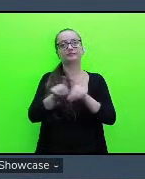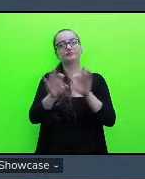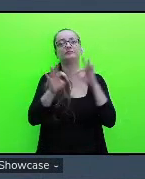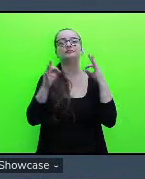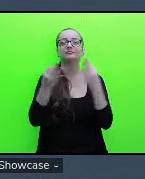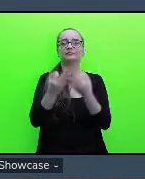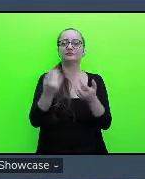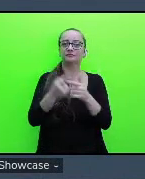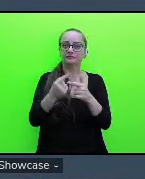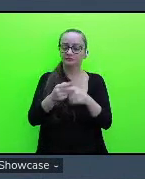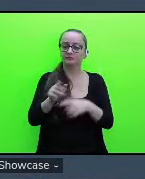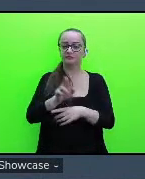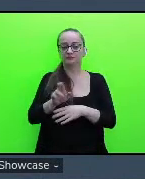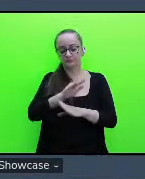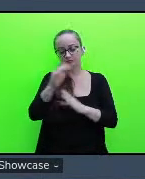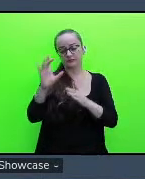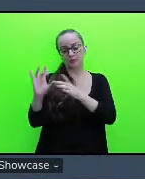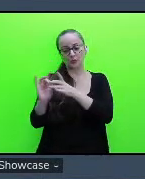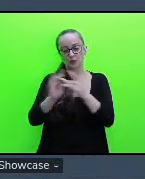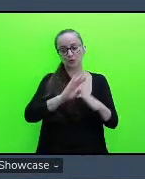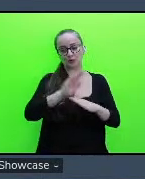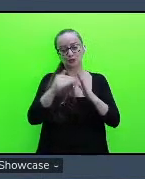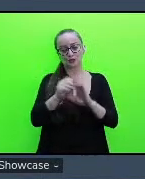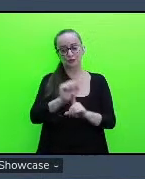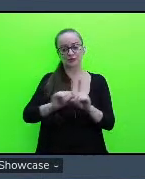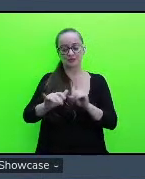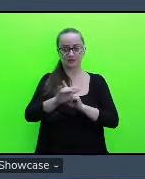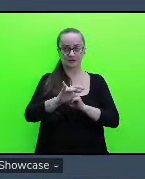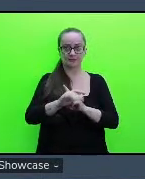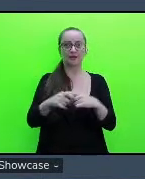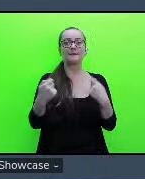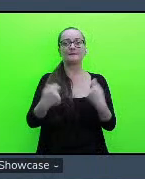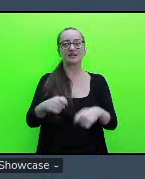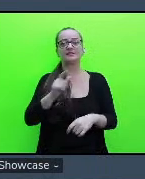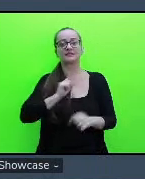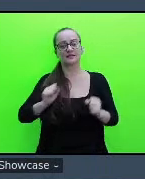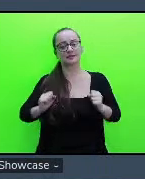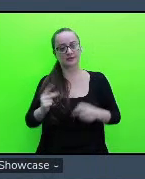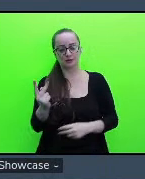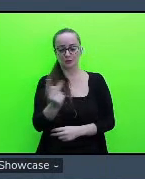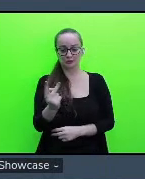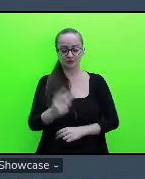engloba todo esse contexto social tem que ter a ação dos dois